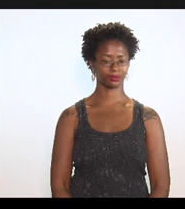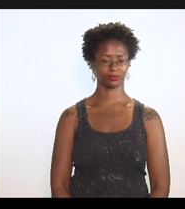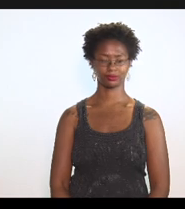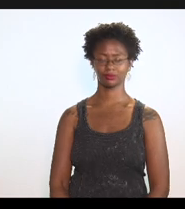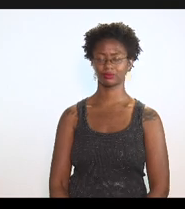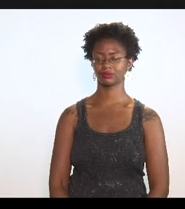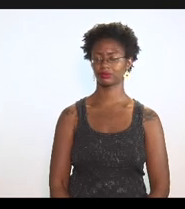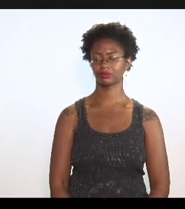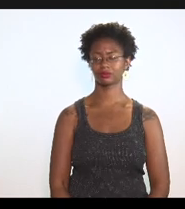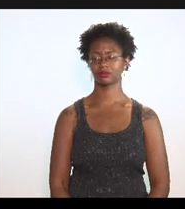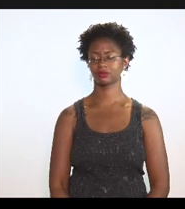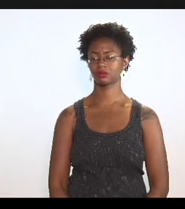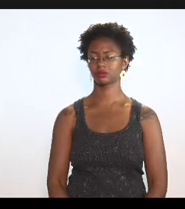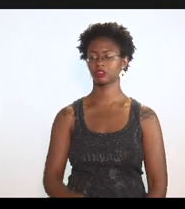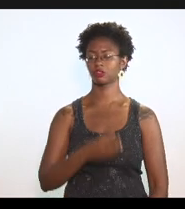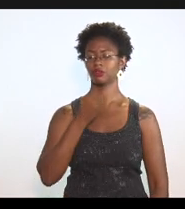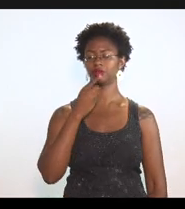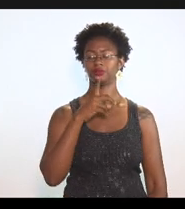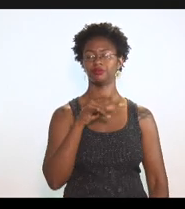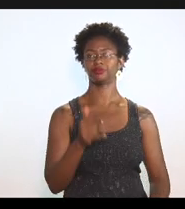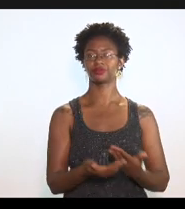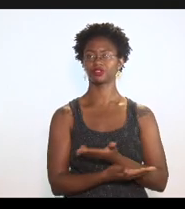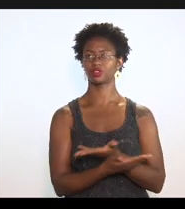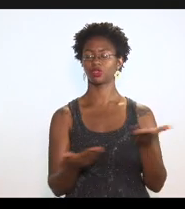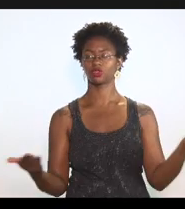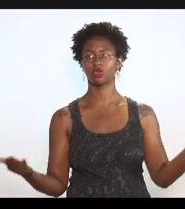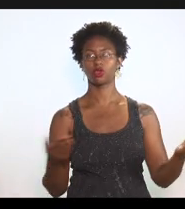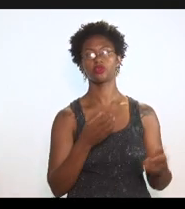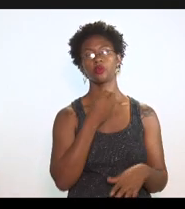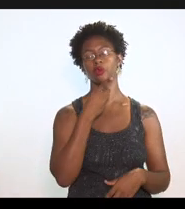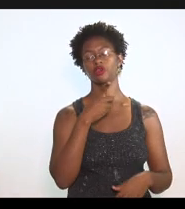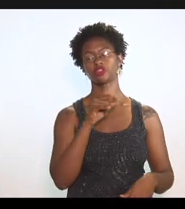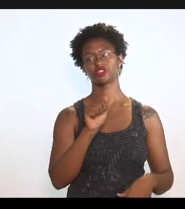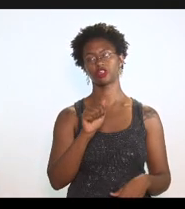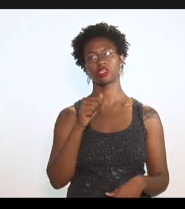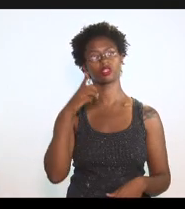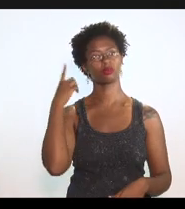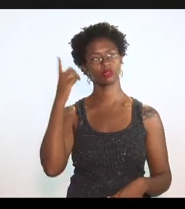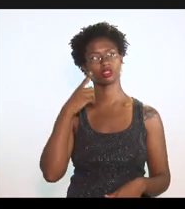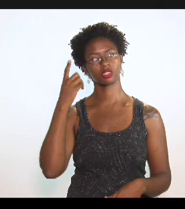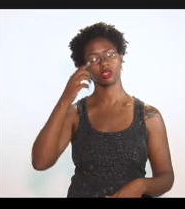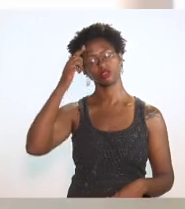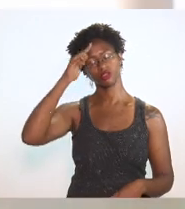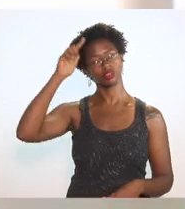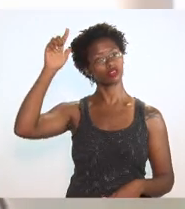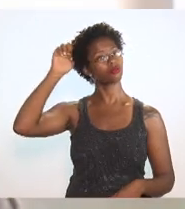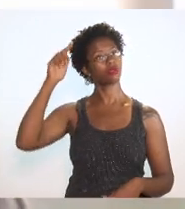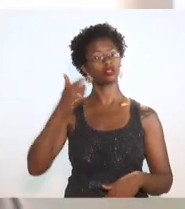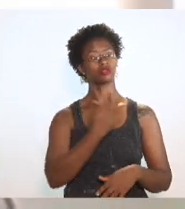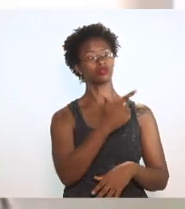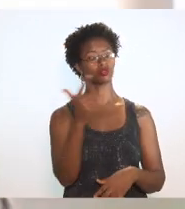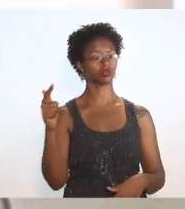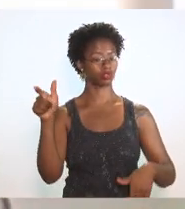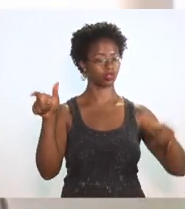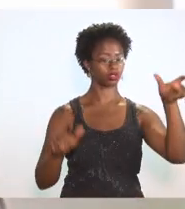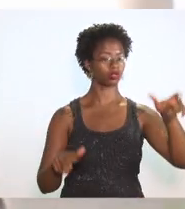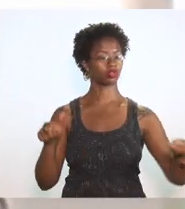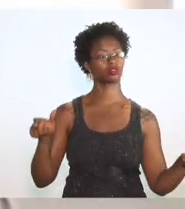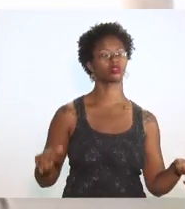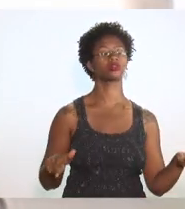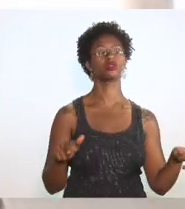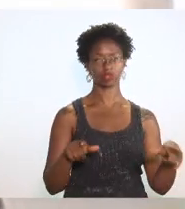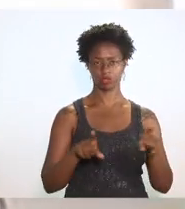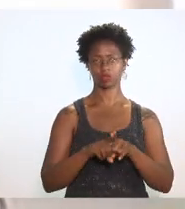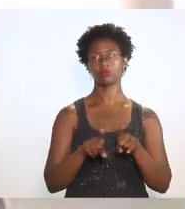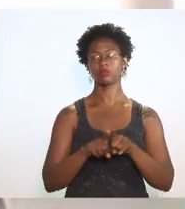Bom dia, bom dia a todos, bom dia deputado Luiz Paulo, e demais parlamentares que eu cumprimento na pessoa